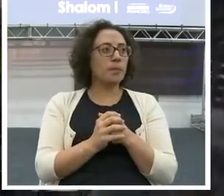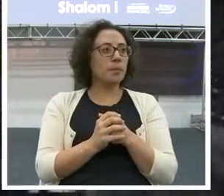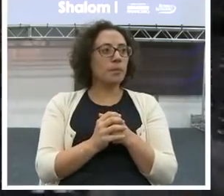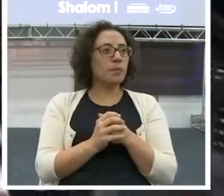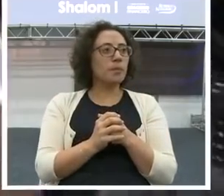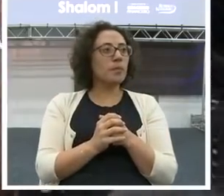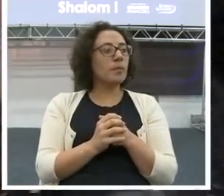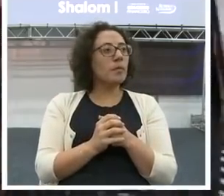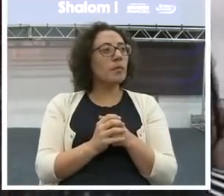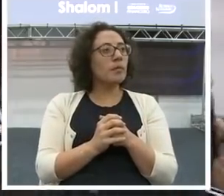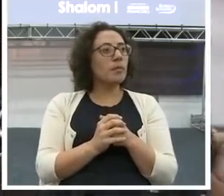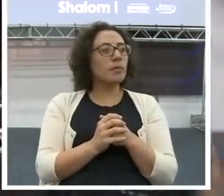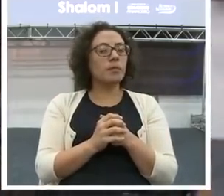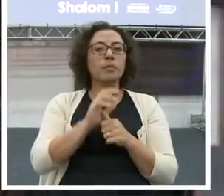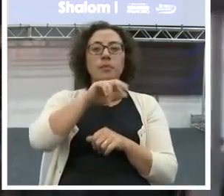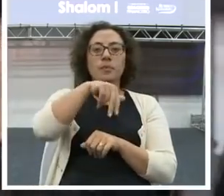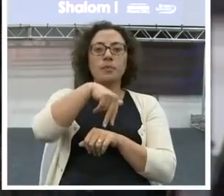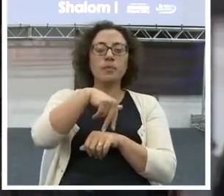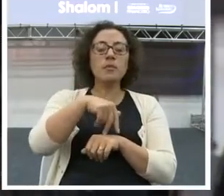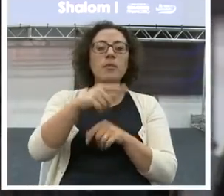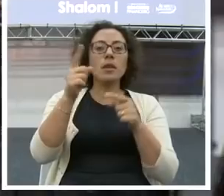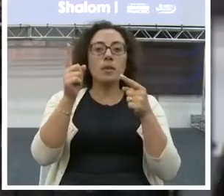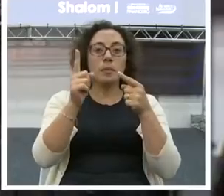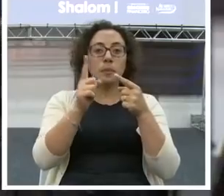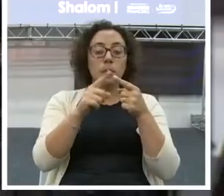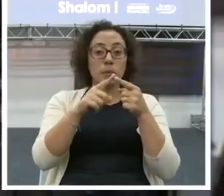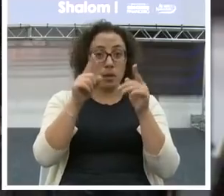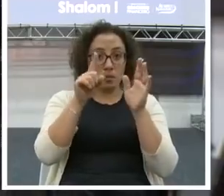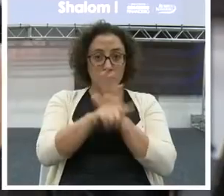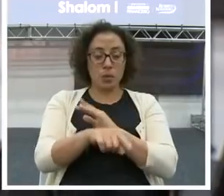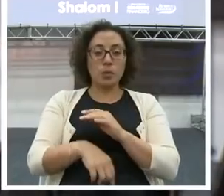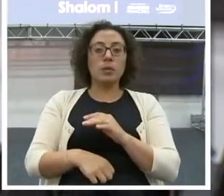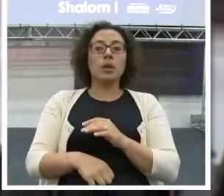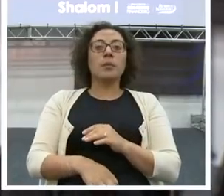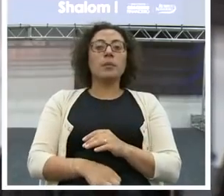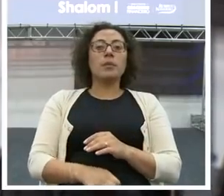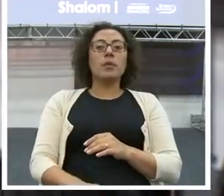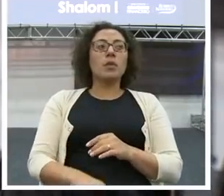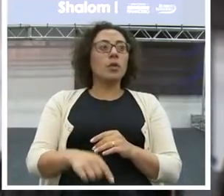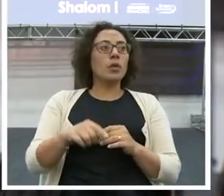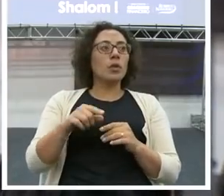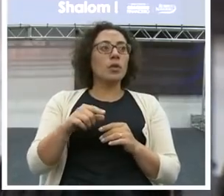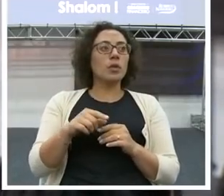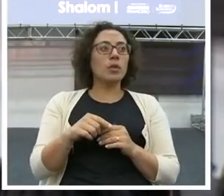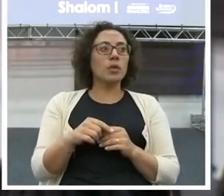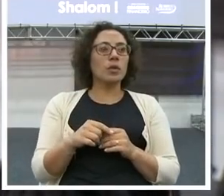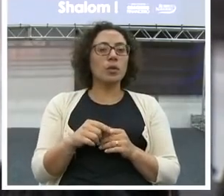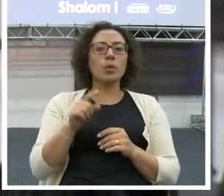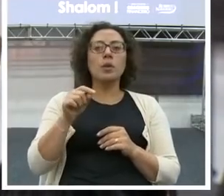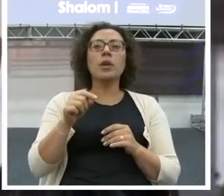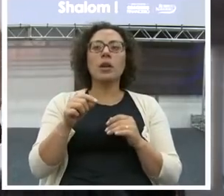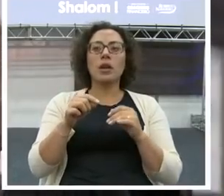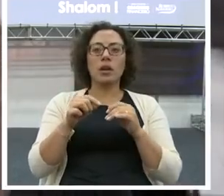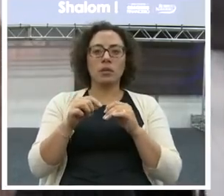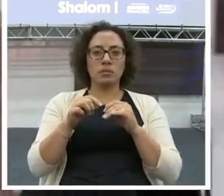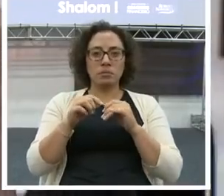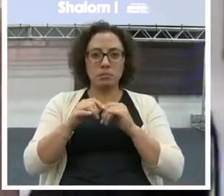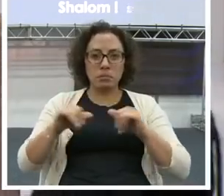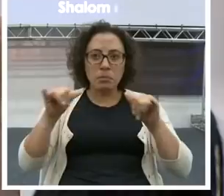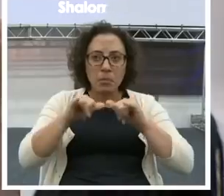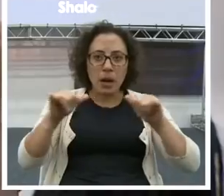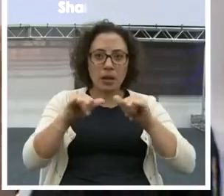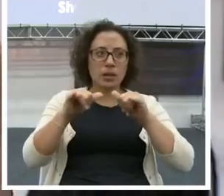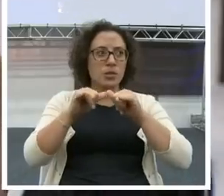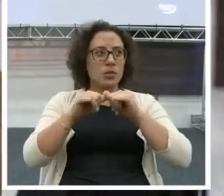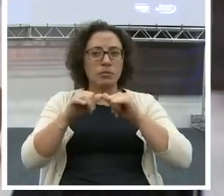Sim. A primeira pergunta é o que você acha do marketing multinível futuramente, agora e